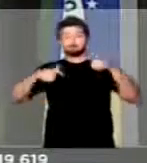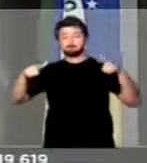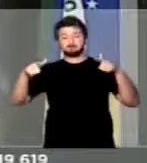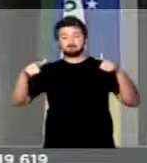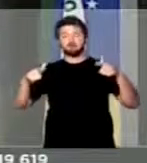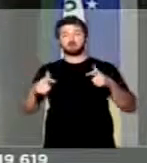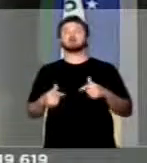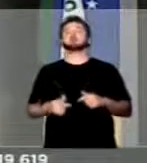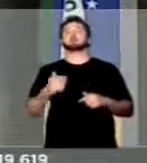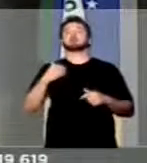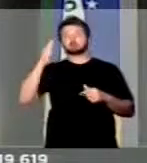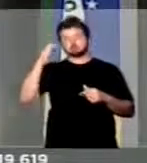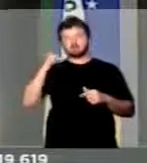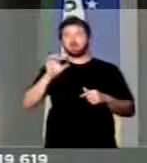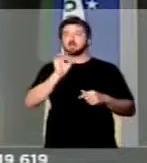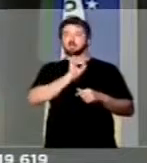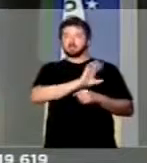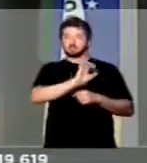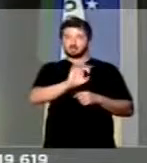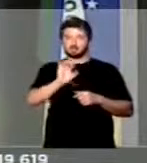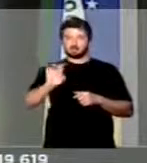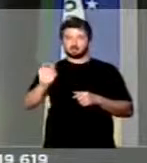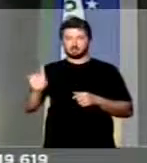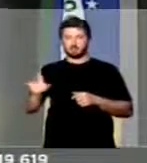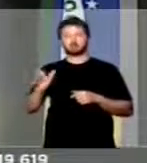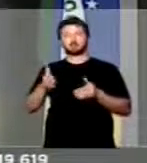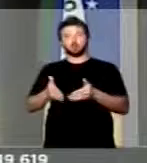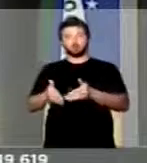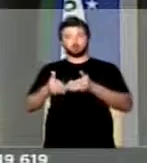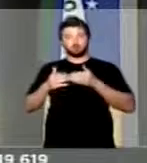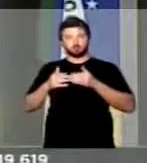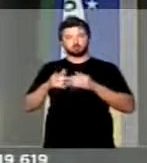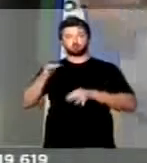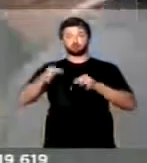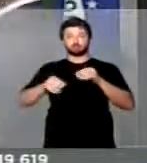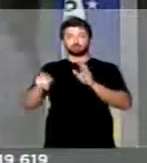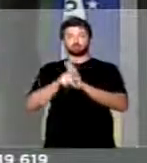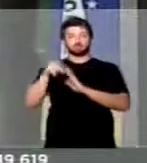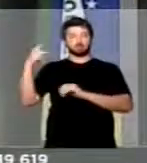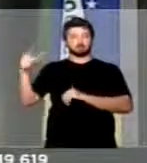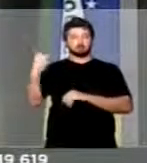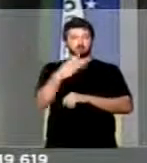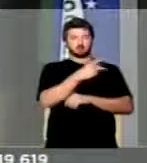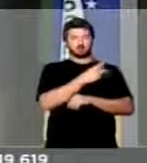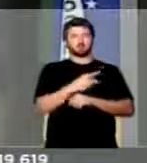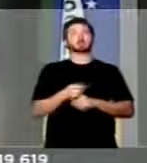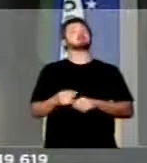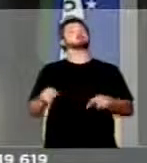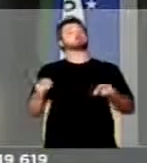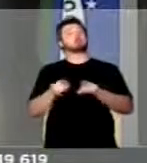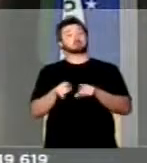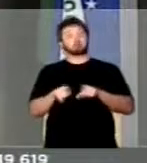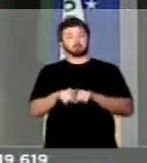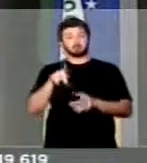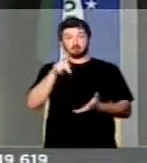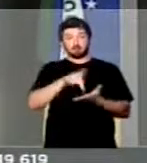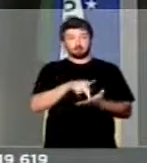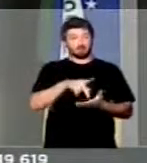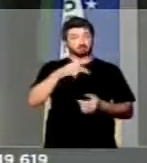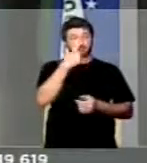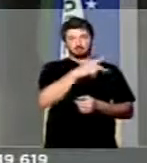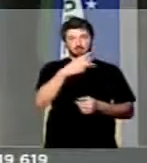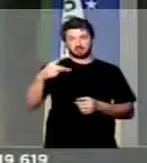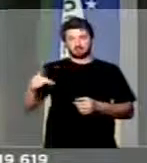deles, embora cada um deles pleiteando a sua justiça e dentro das suas verdades,